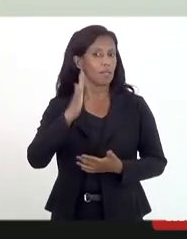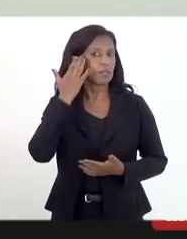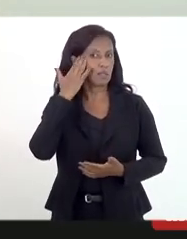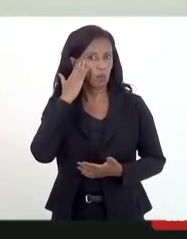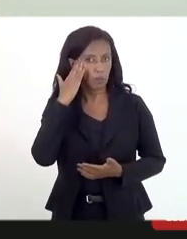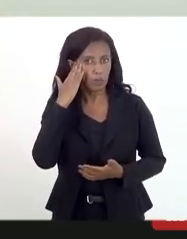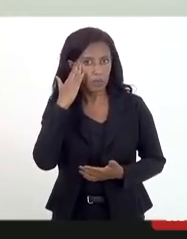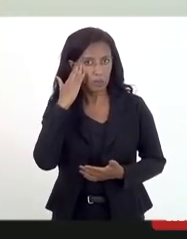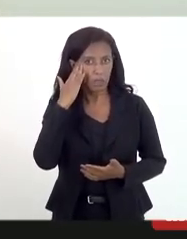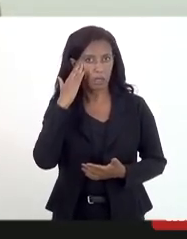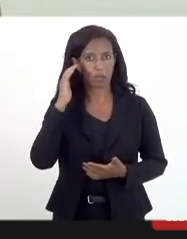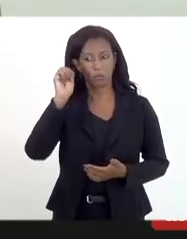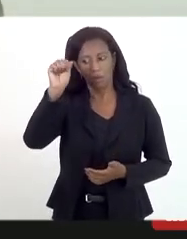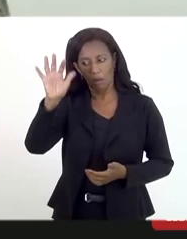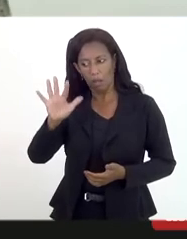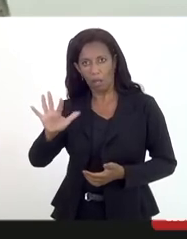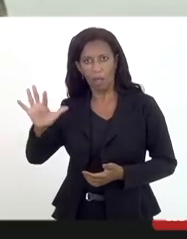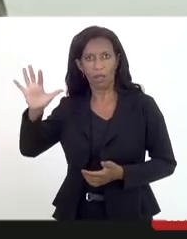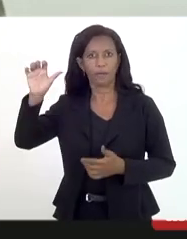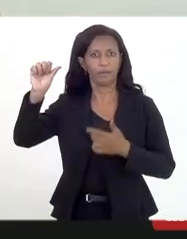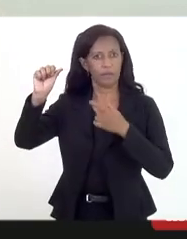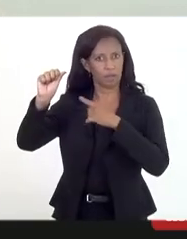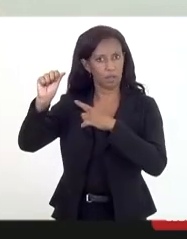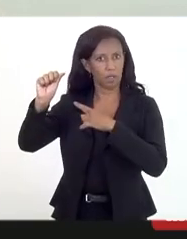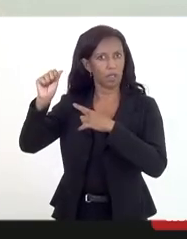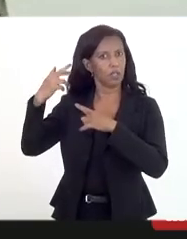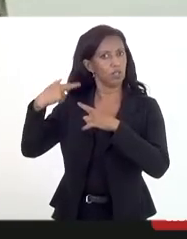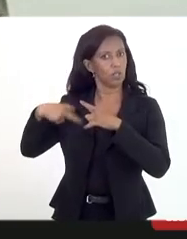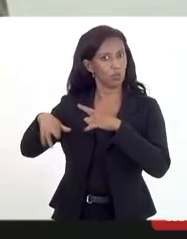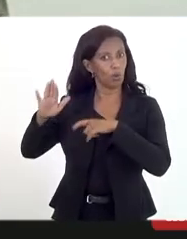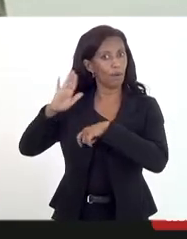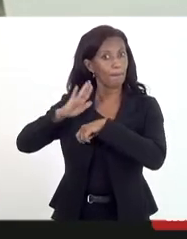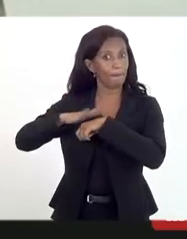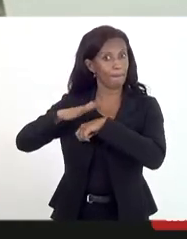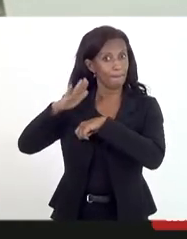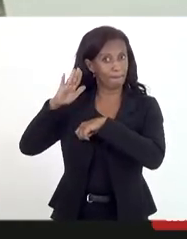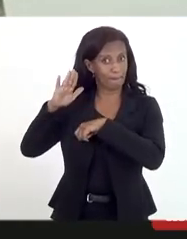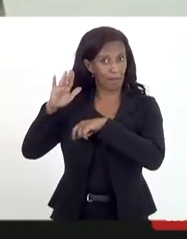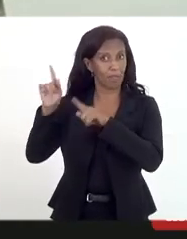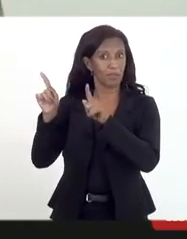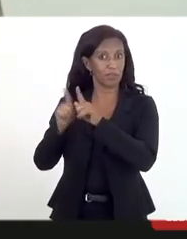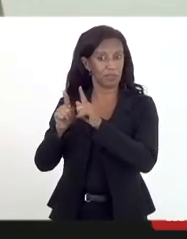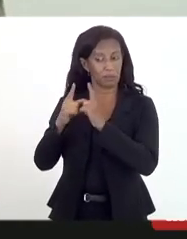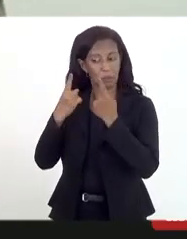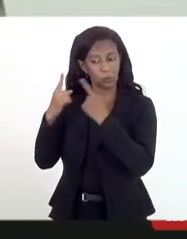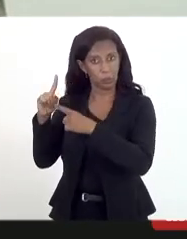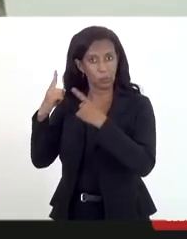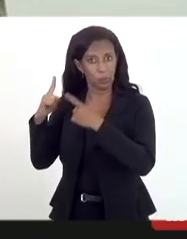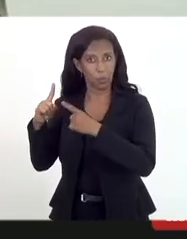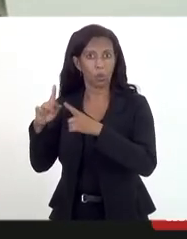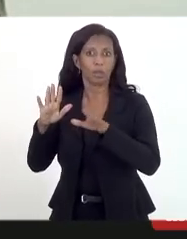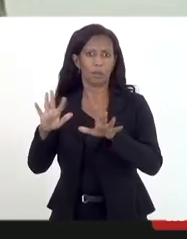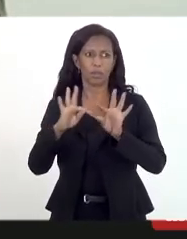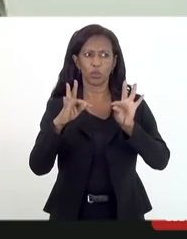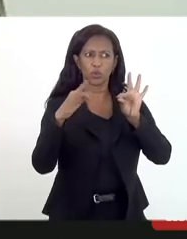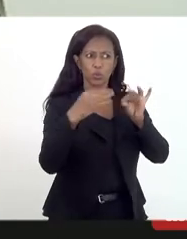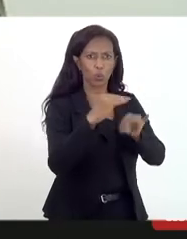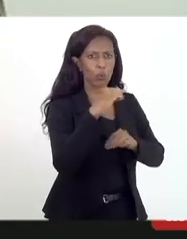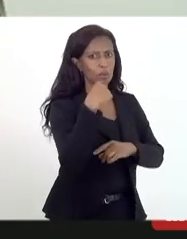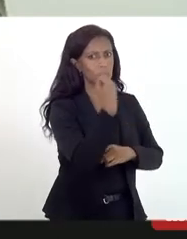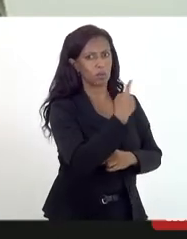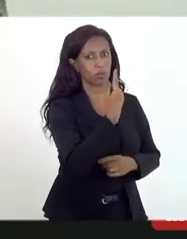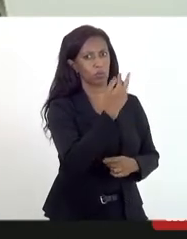africanas são as mais afetadas mas todas as outras também sofrem inclusive a gente tem registro da